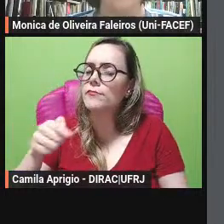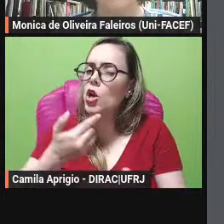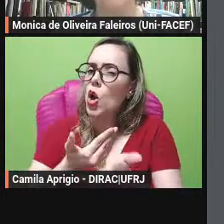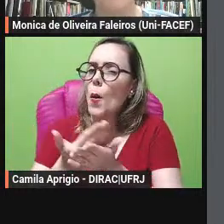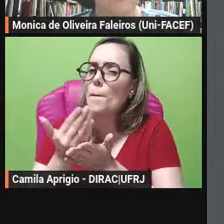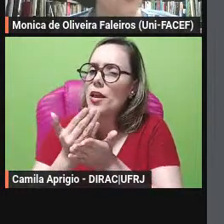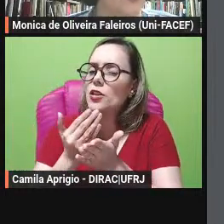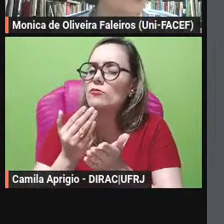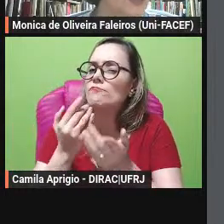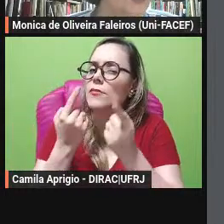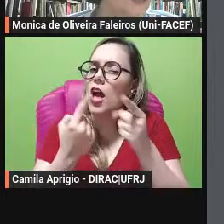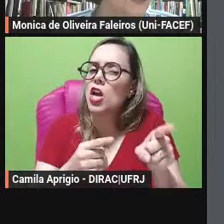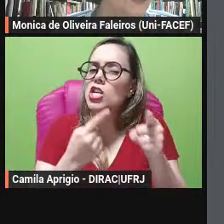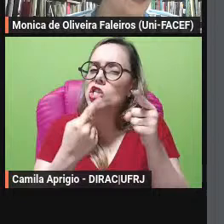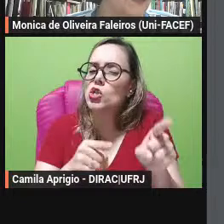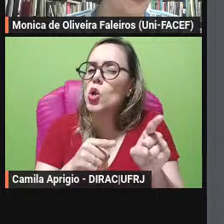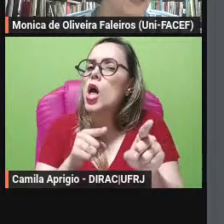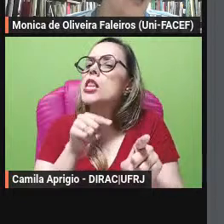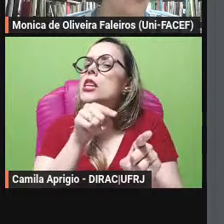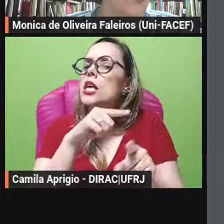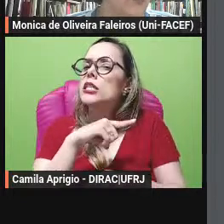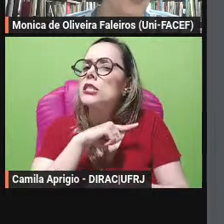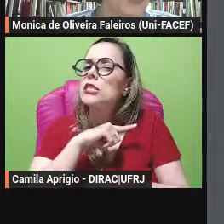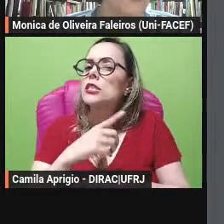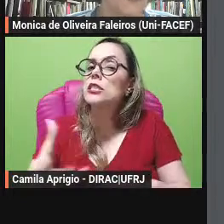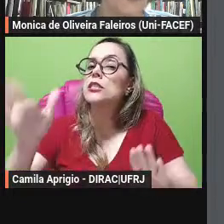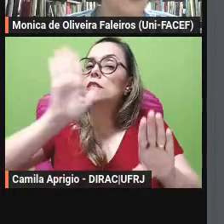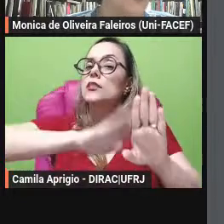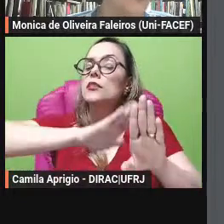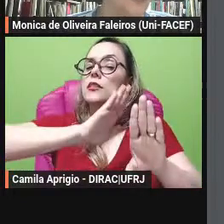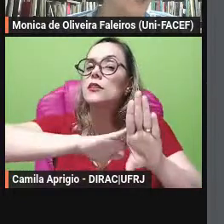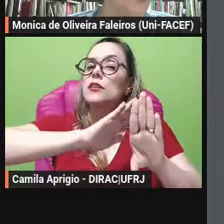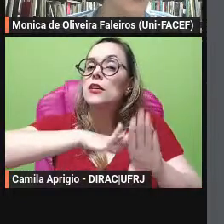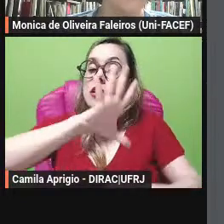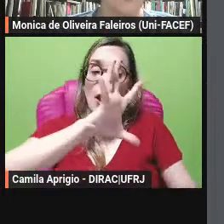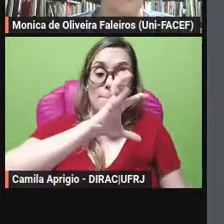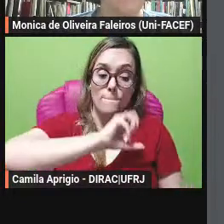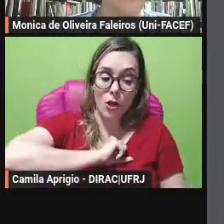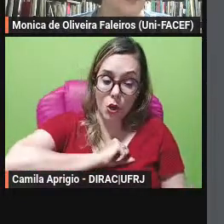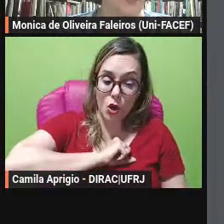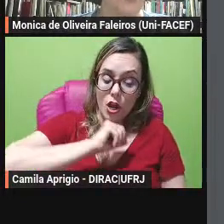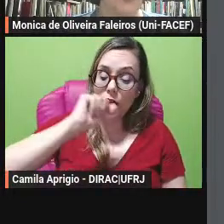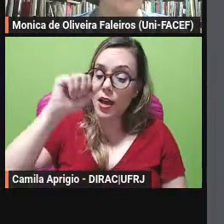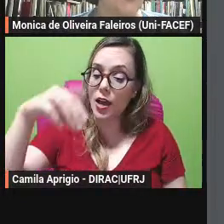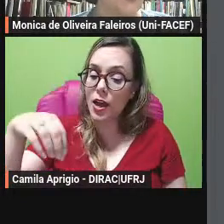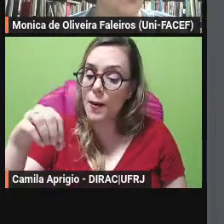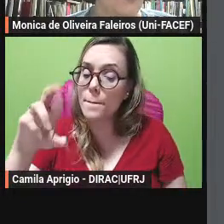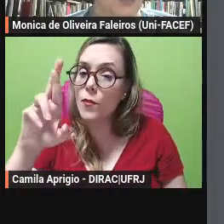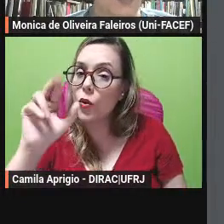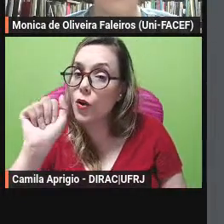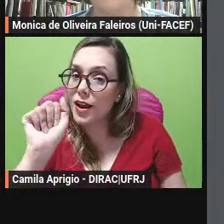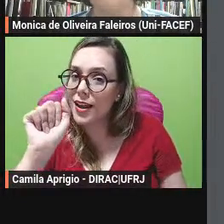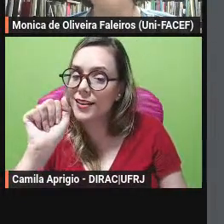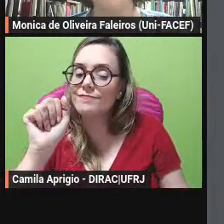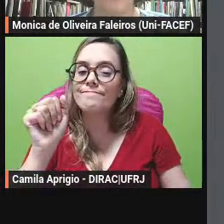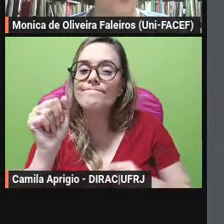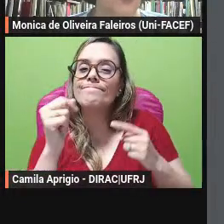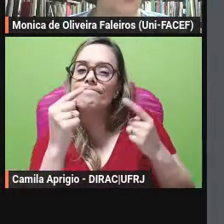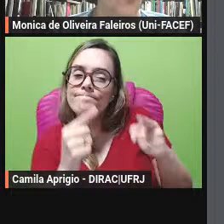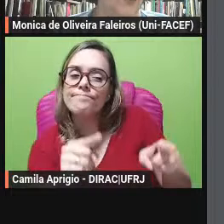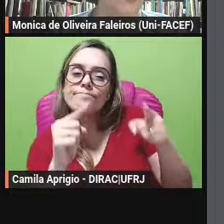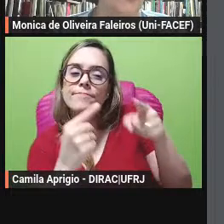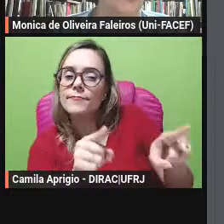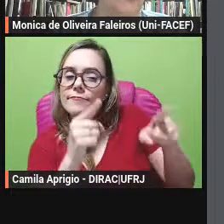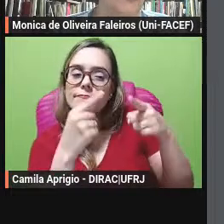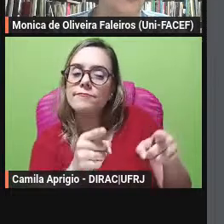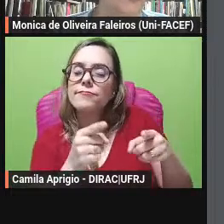questionar a versão estabelecida que é comum e é aceita desde sempre e assim a brincadeira com a palavra já provoca o